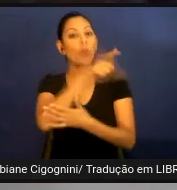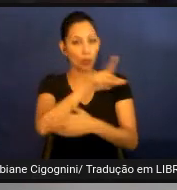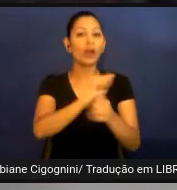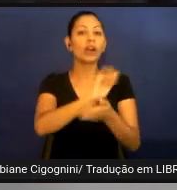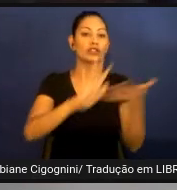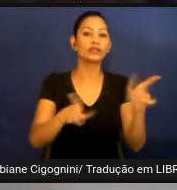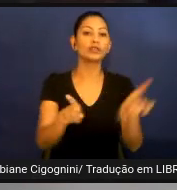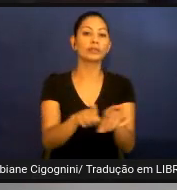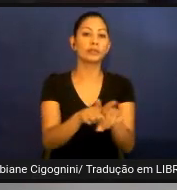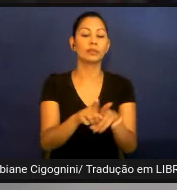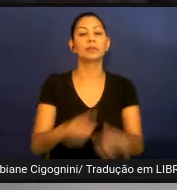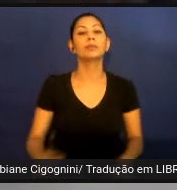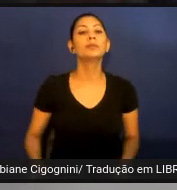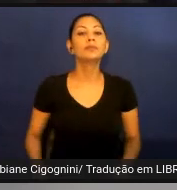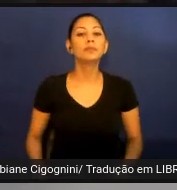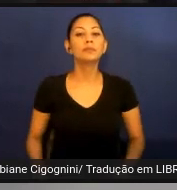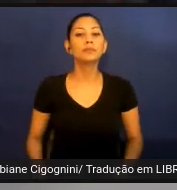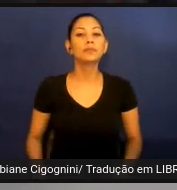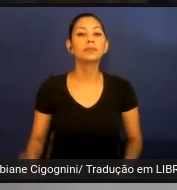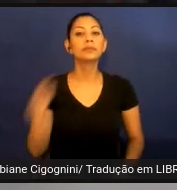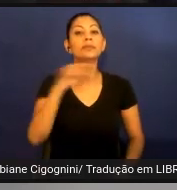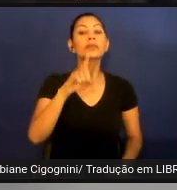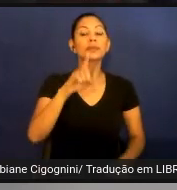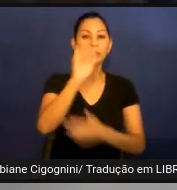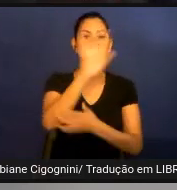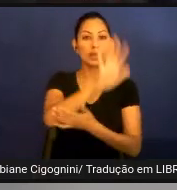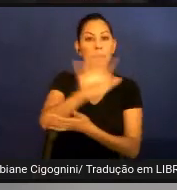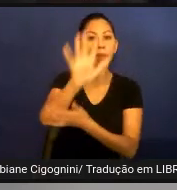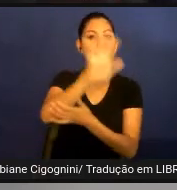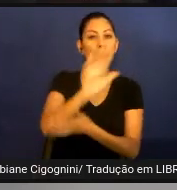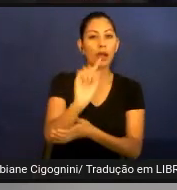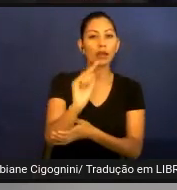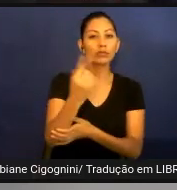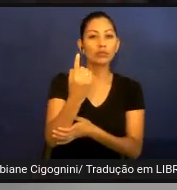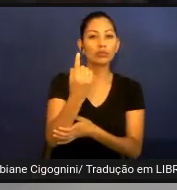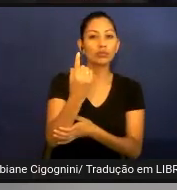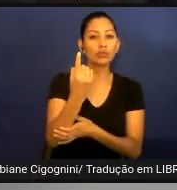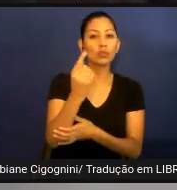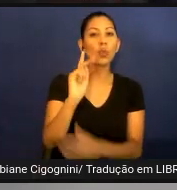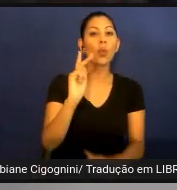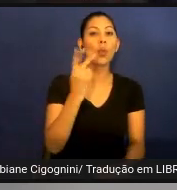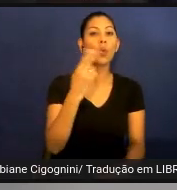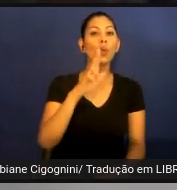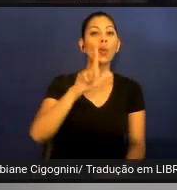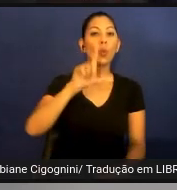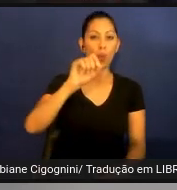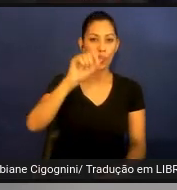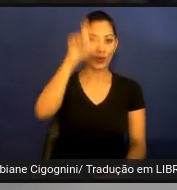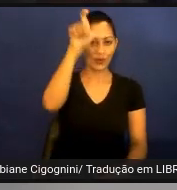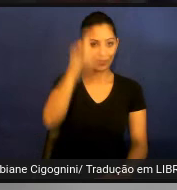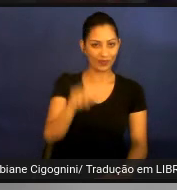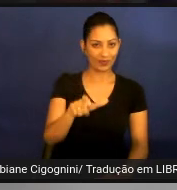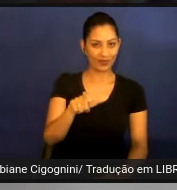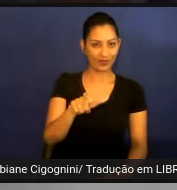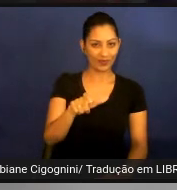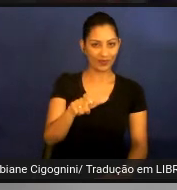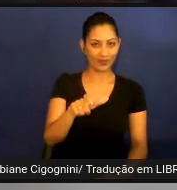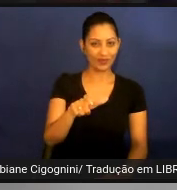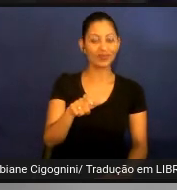na imagem 1 vemos o personagem Hugo fazendo o sinal de manicure